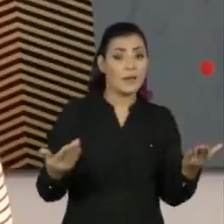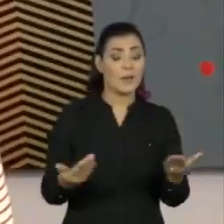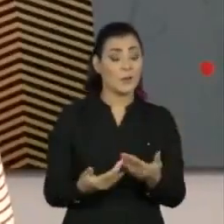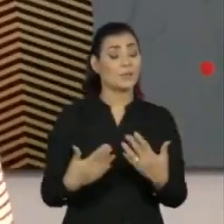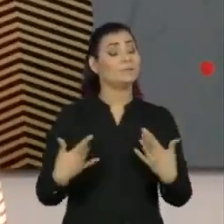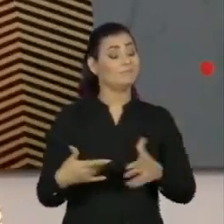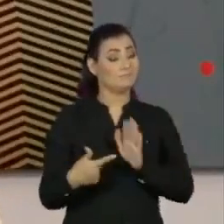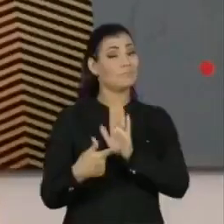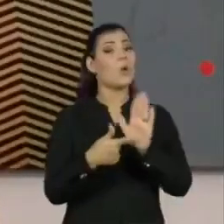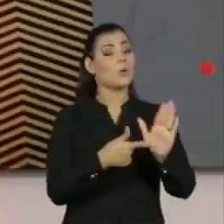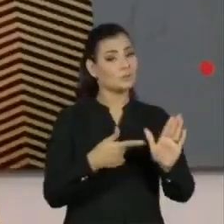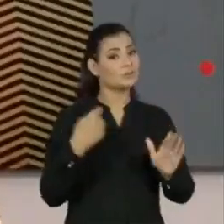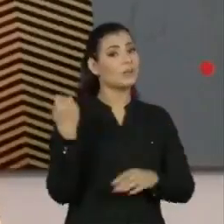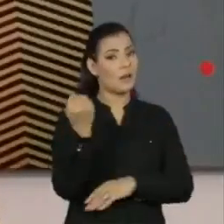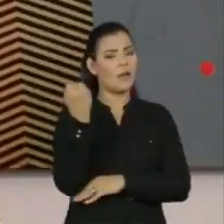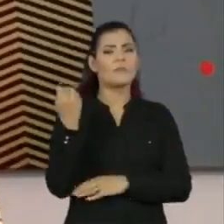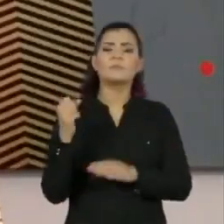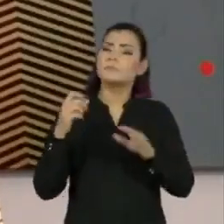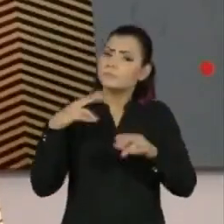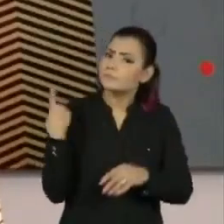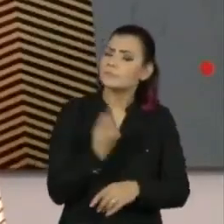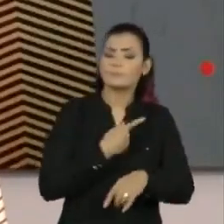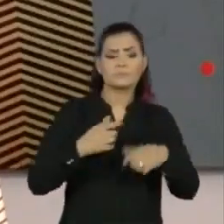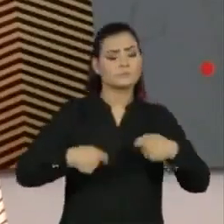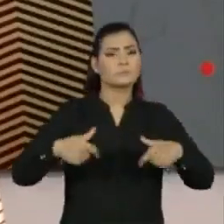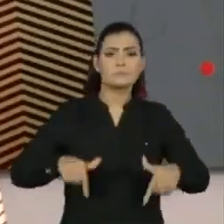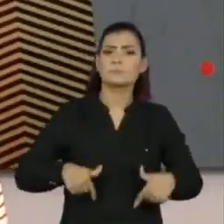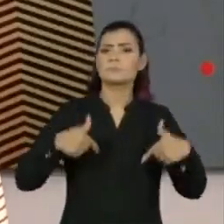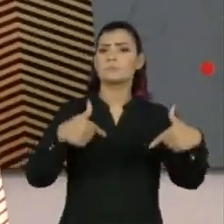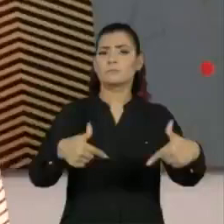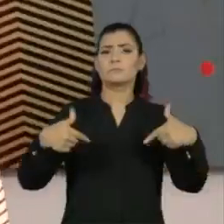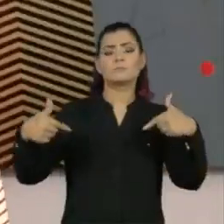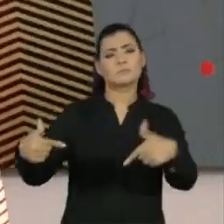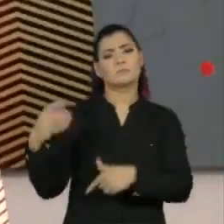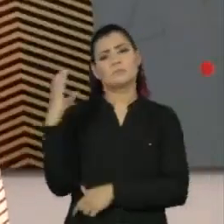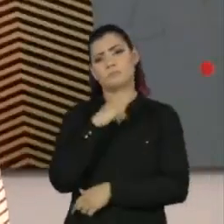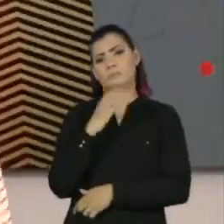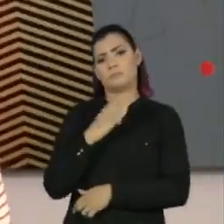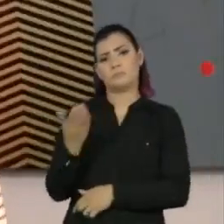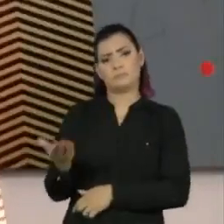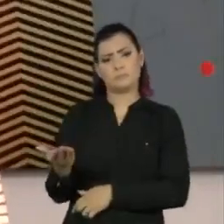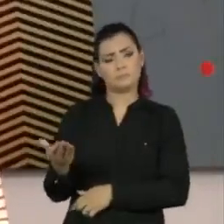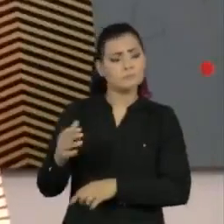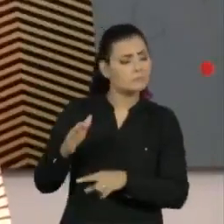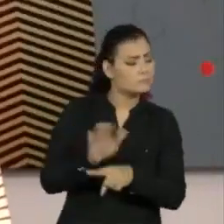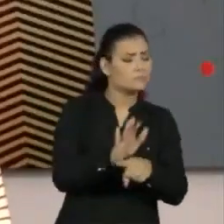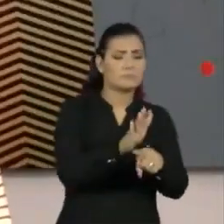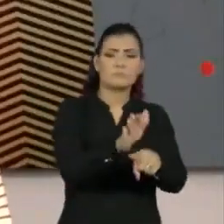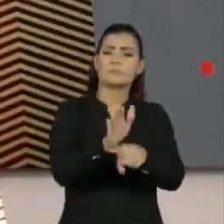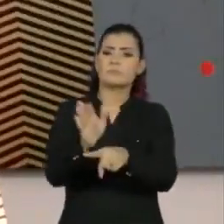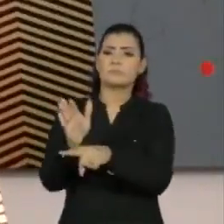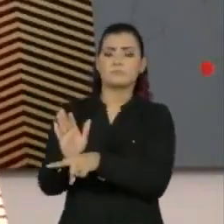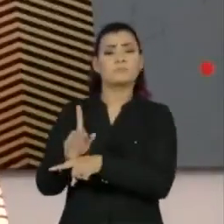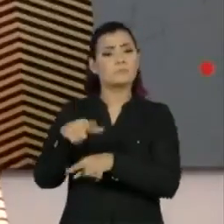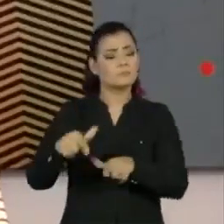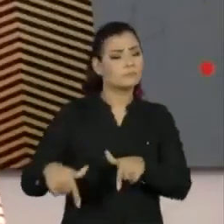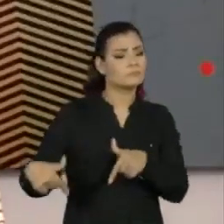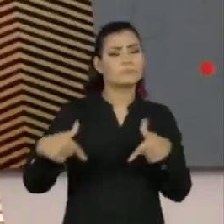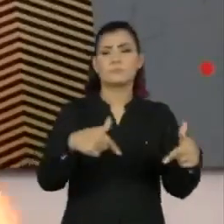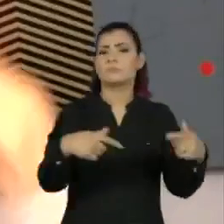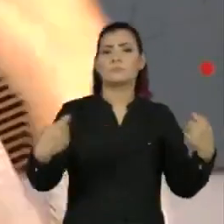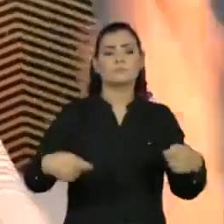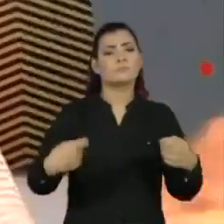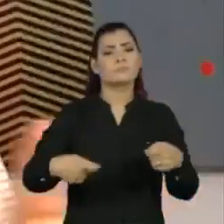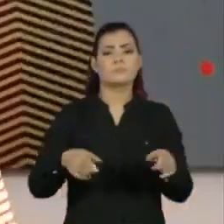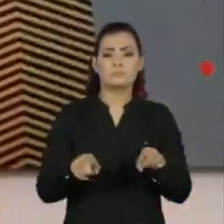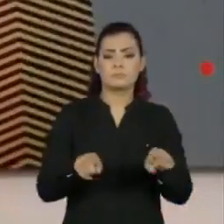mostram isso. Então, a gente precisa agir também na emergência. São medidas que precisam